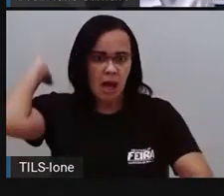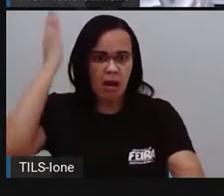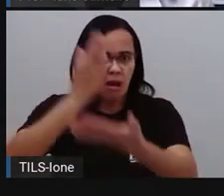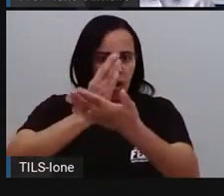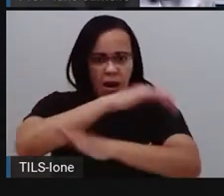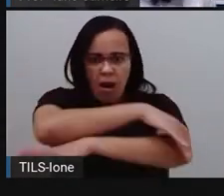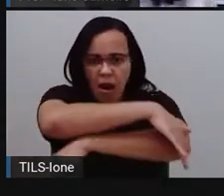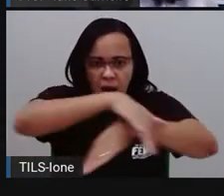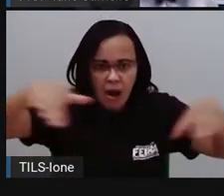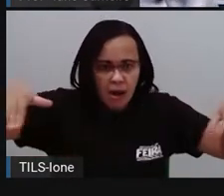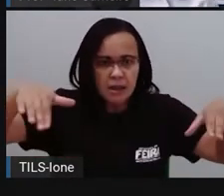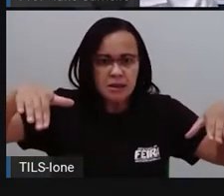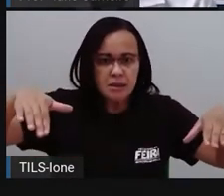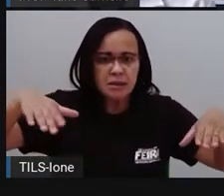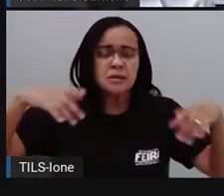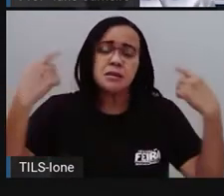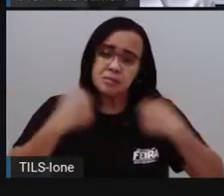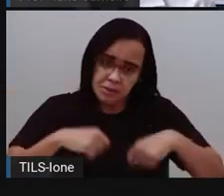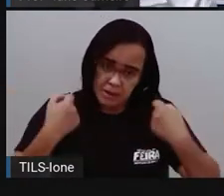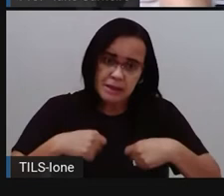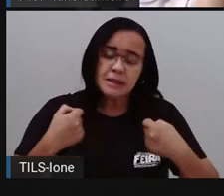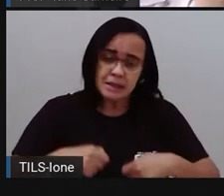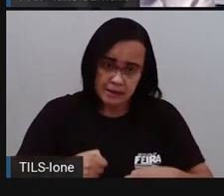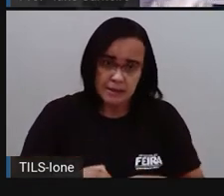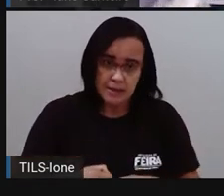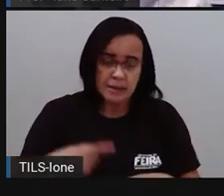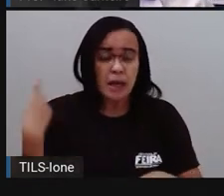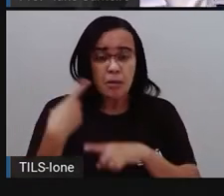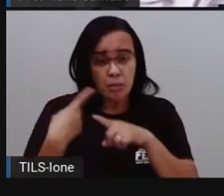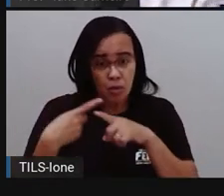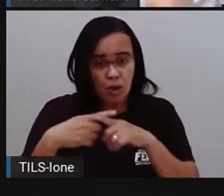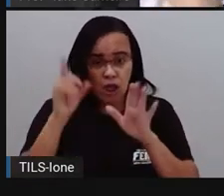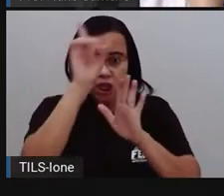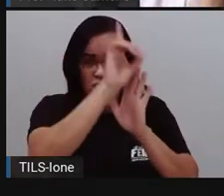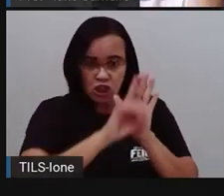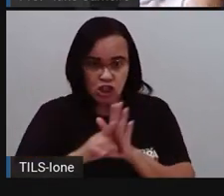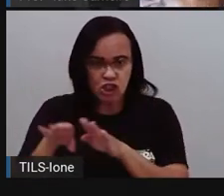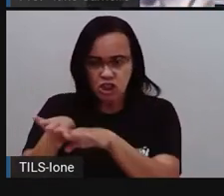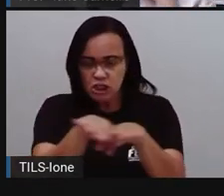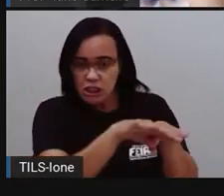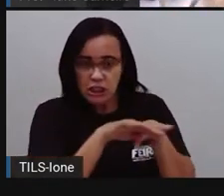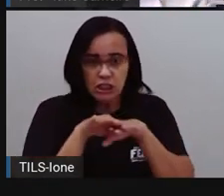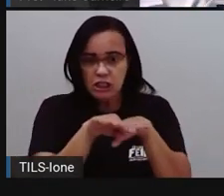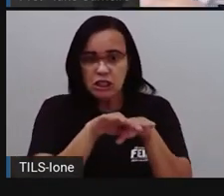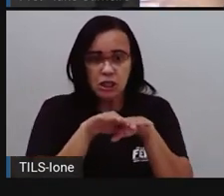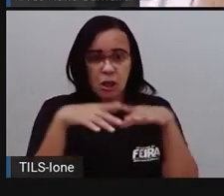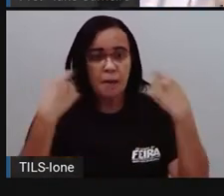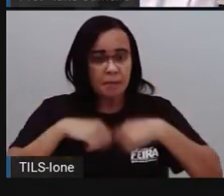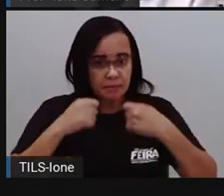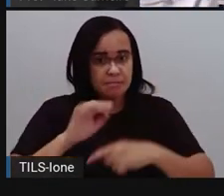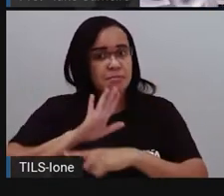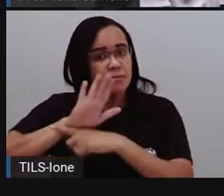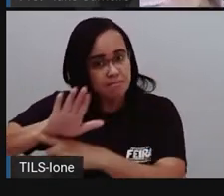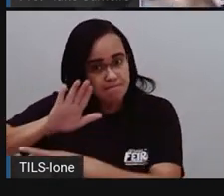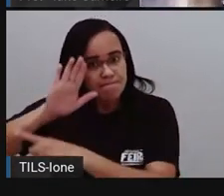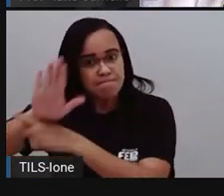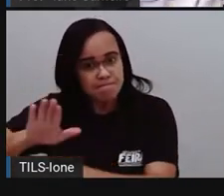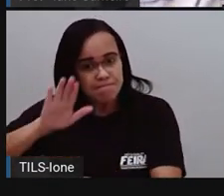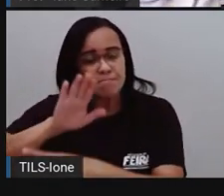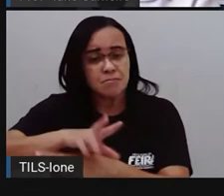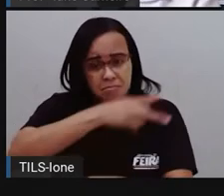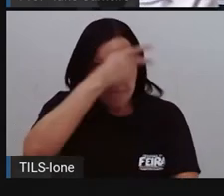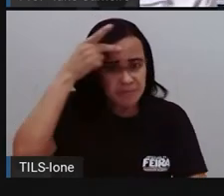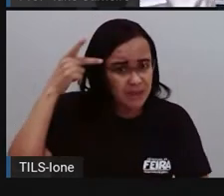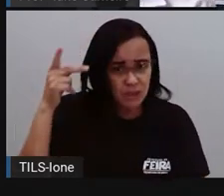desconstrói isso? Estudando equidade, direitos iguais, a gente ajudando as pessoas a alcançarem os mesmos